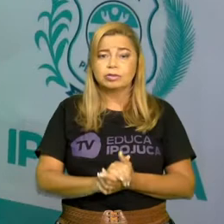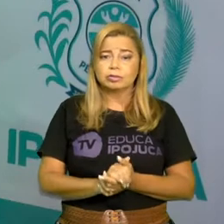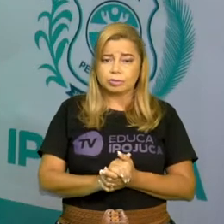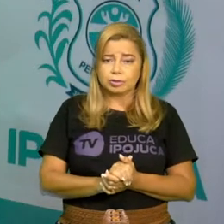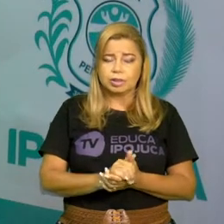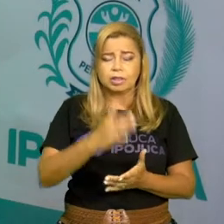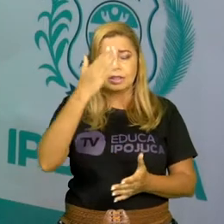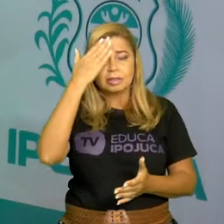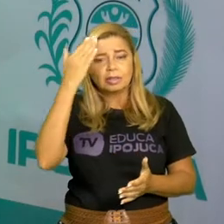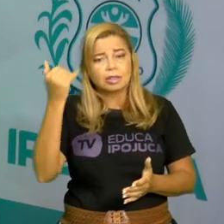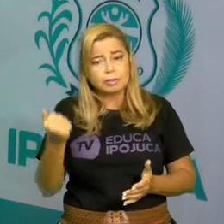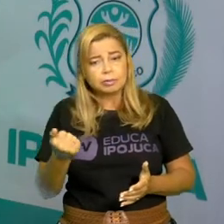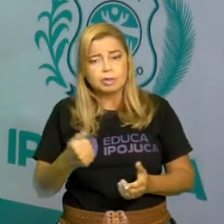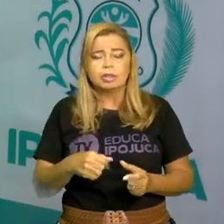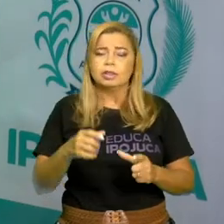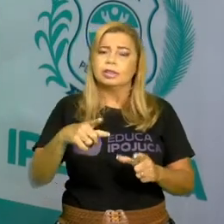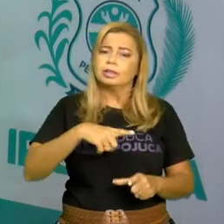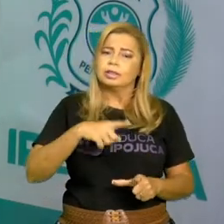com H ou sem H.